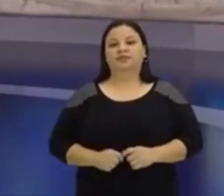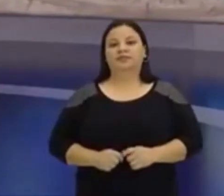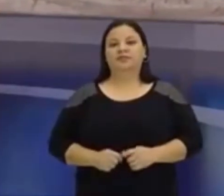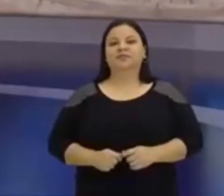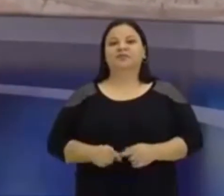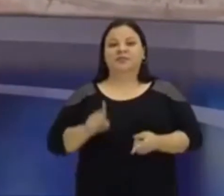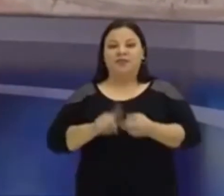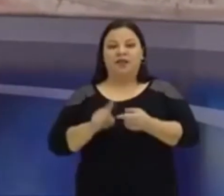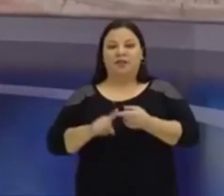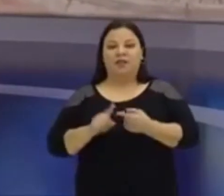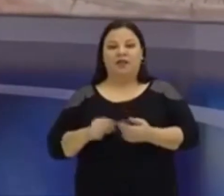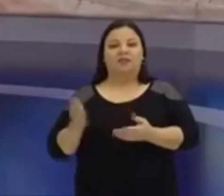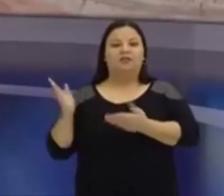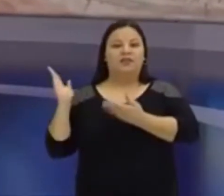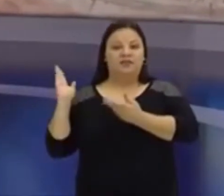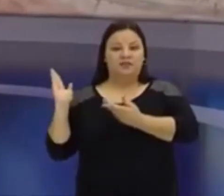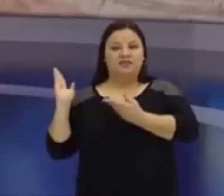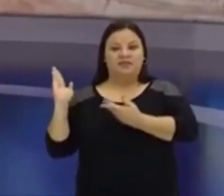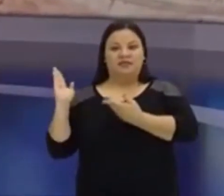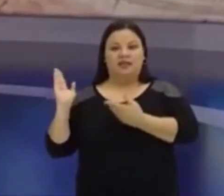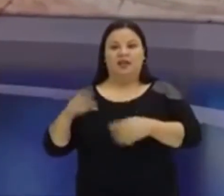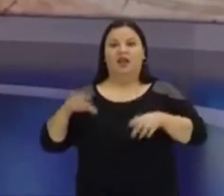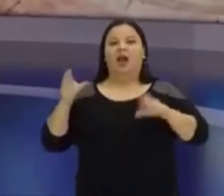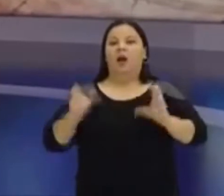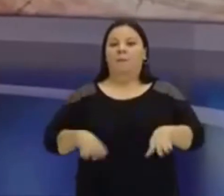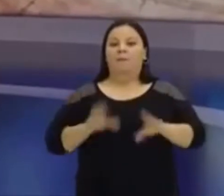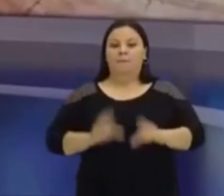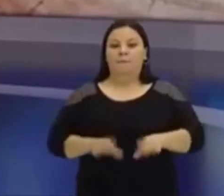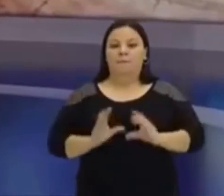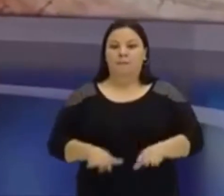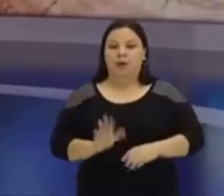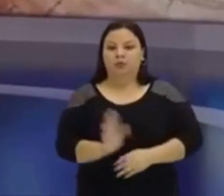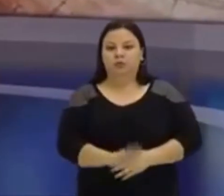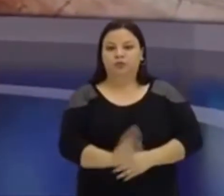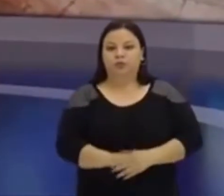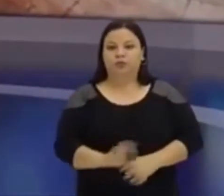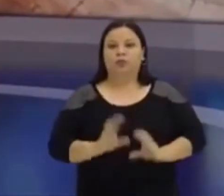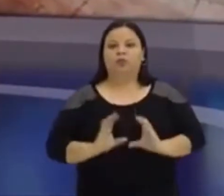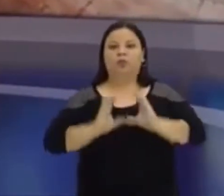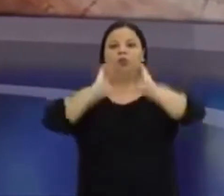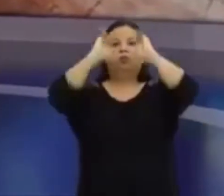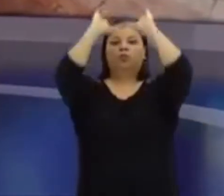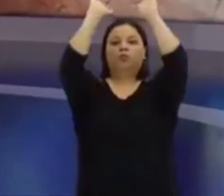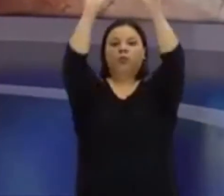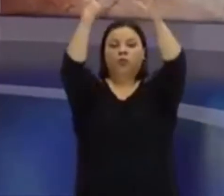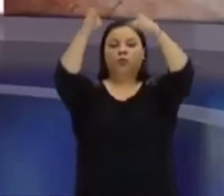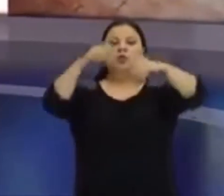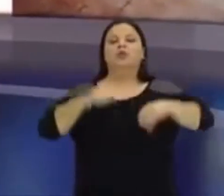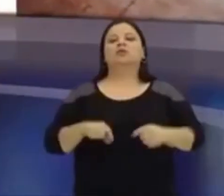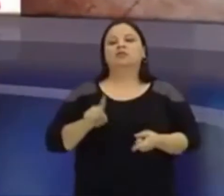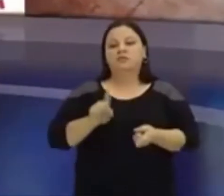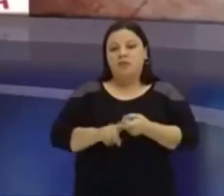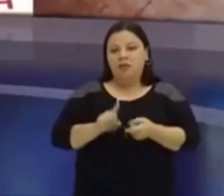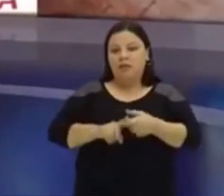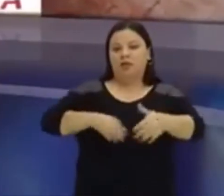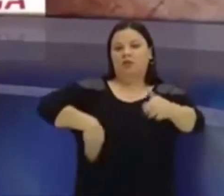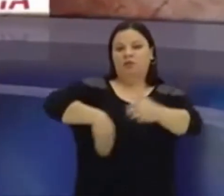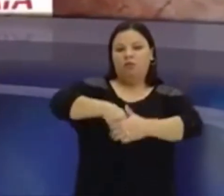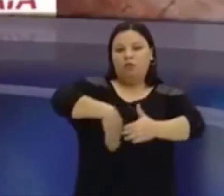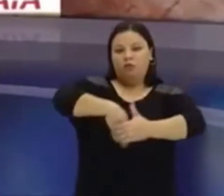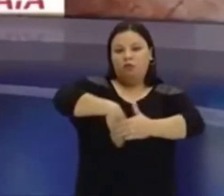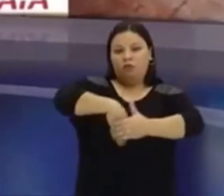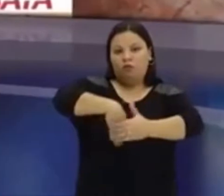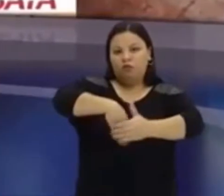questão da bola, né? A trajetória da bola de basquete, e também a gente lembra muito da questão do futebol, né? Quando a pessoa lá dá um